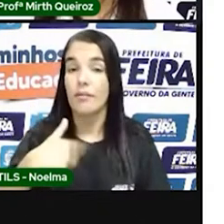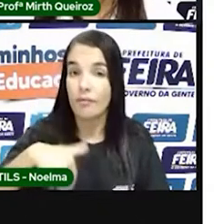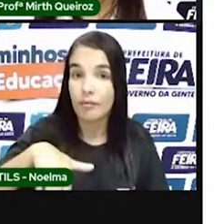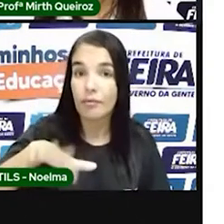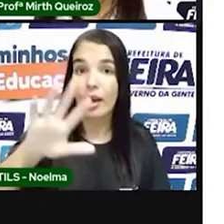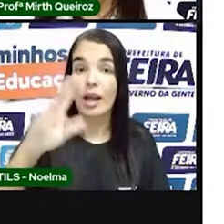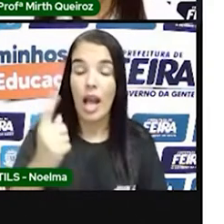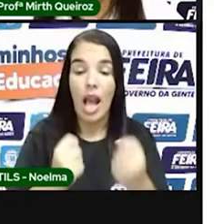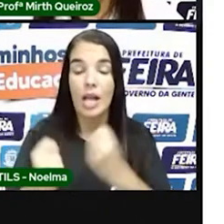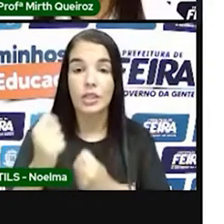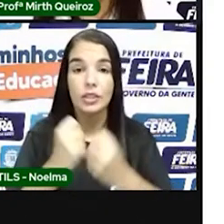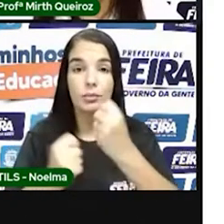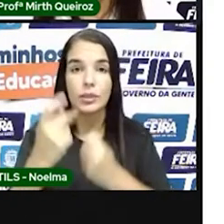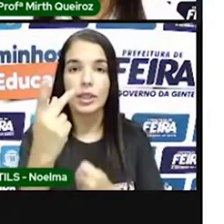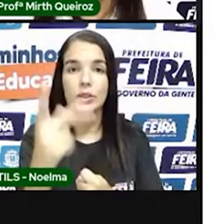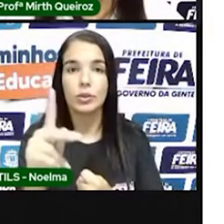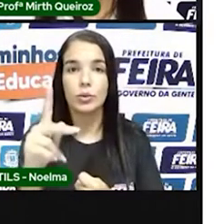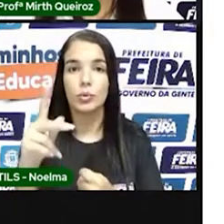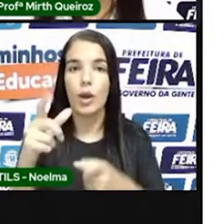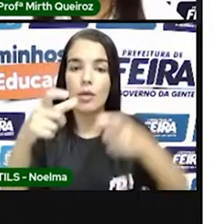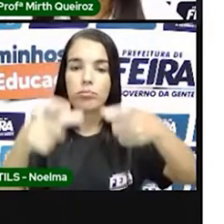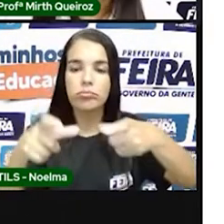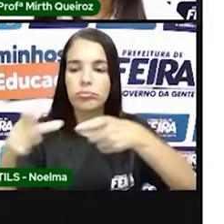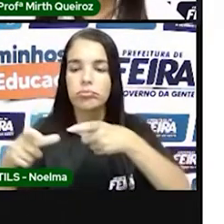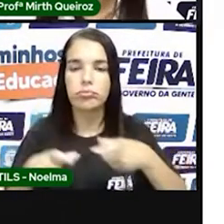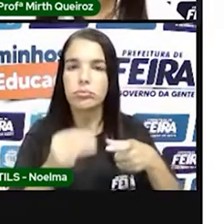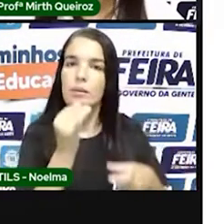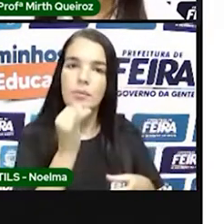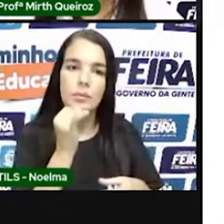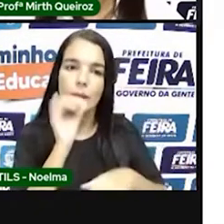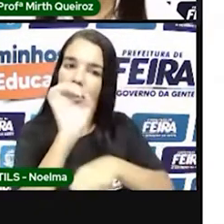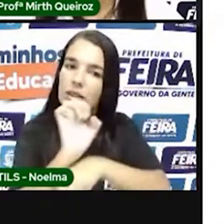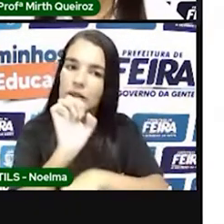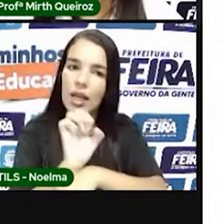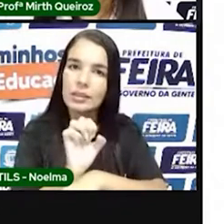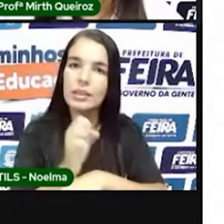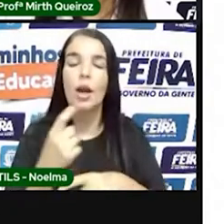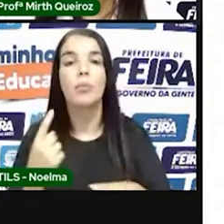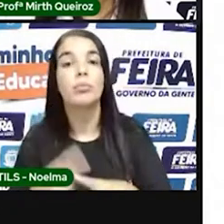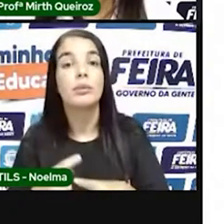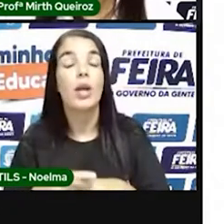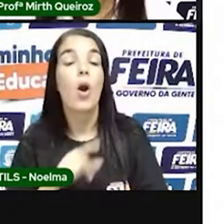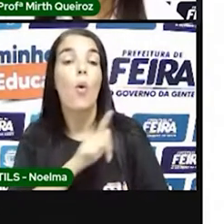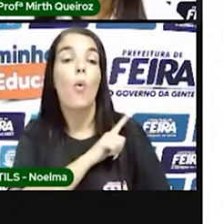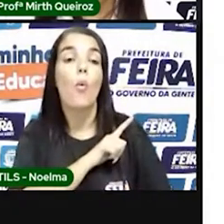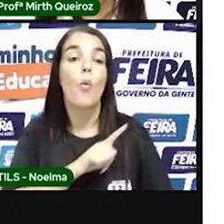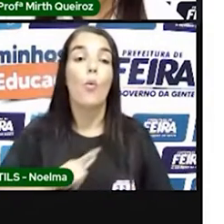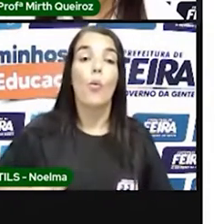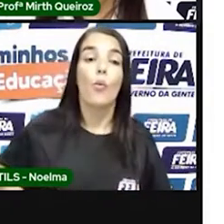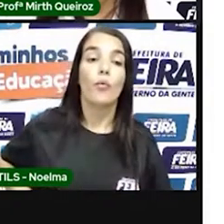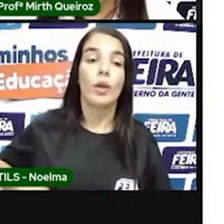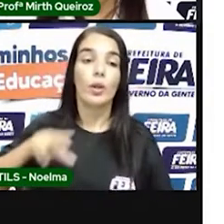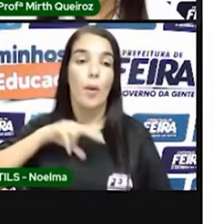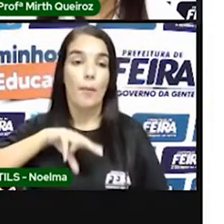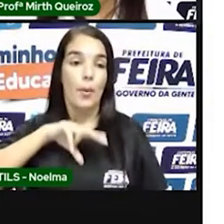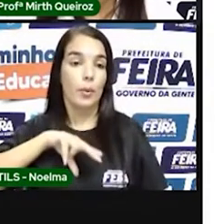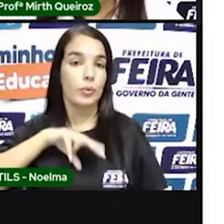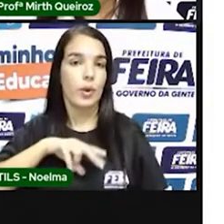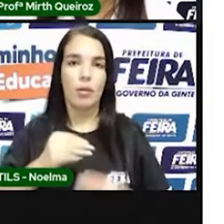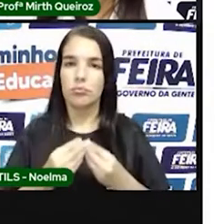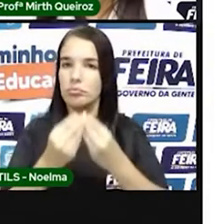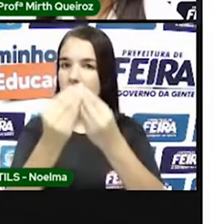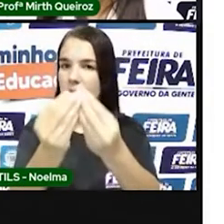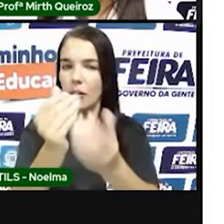a sua capitania. E, para isso, o governo português, ele não deu nenhum tipo de